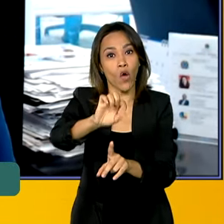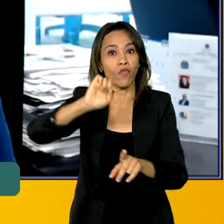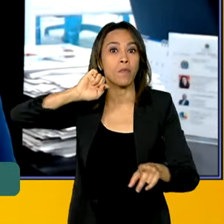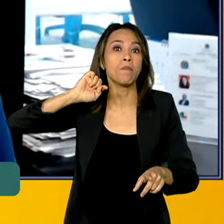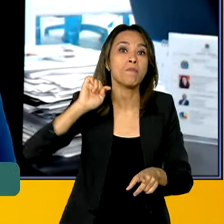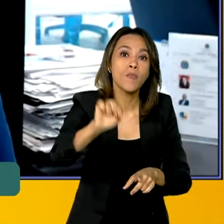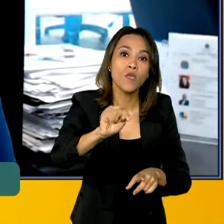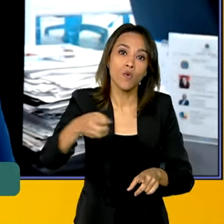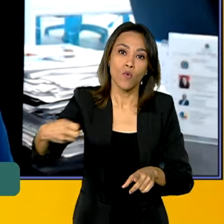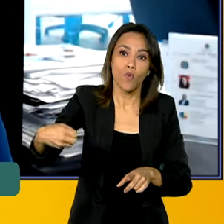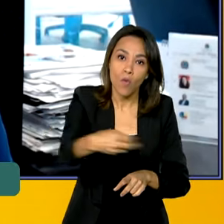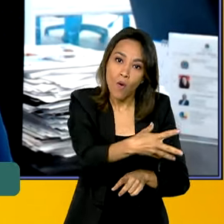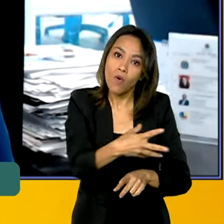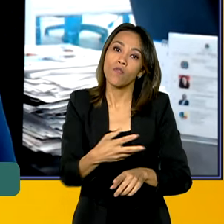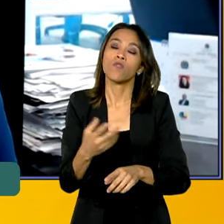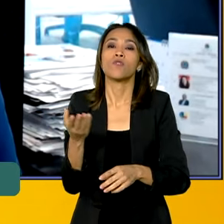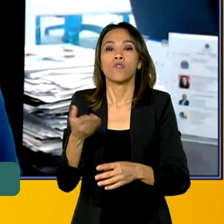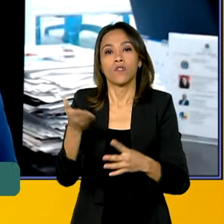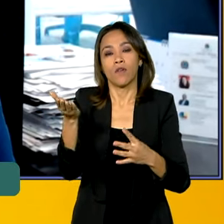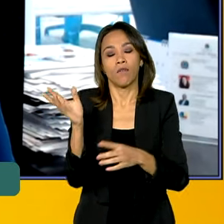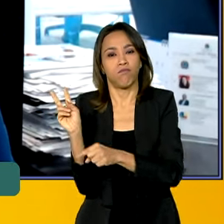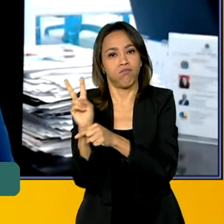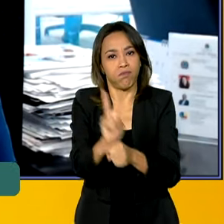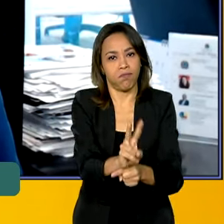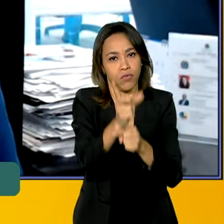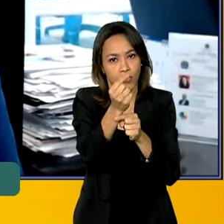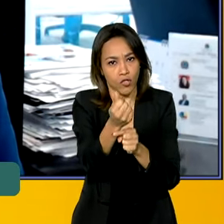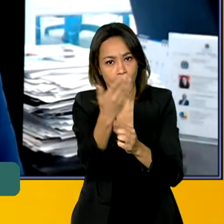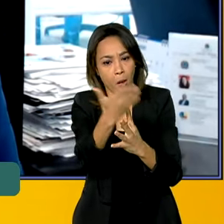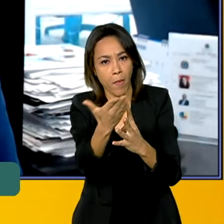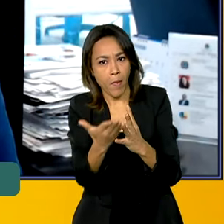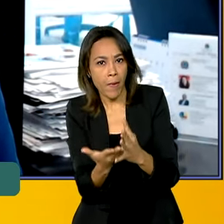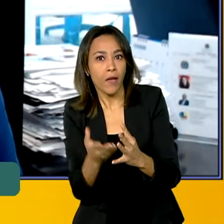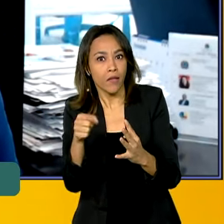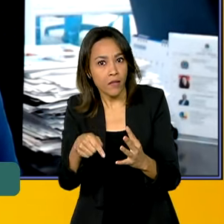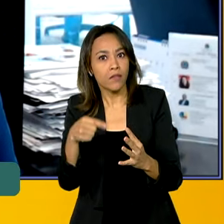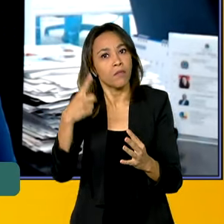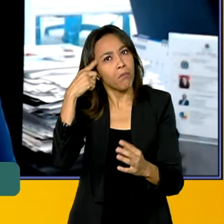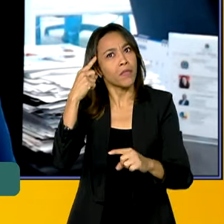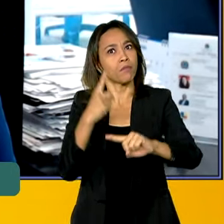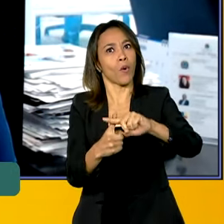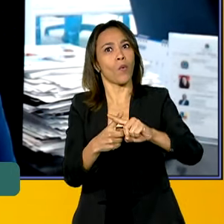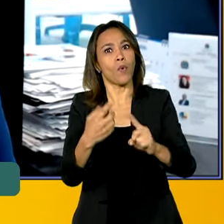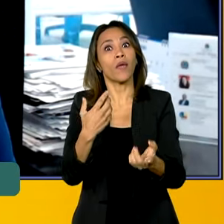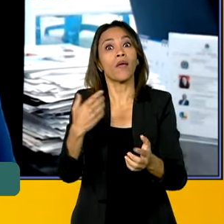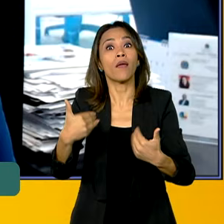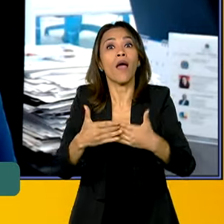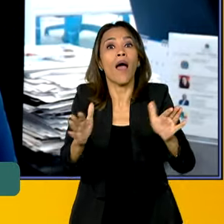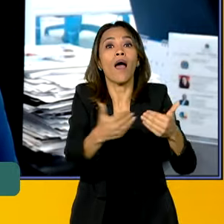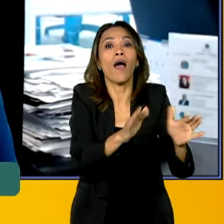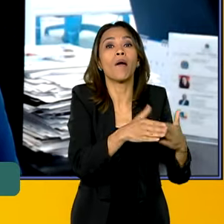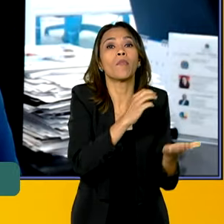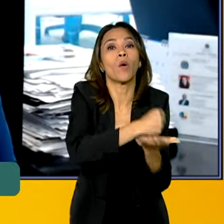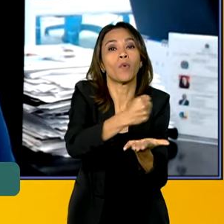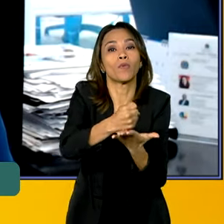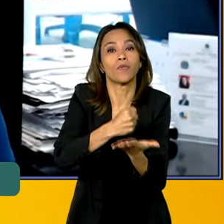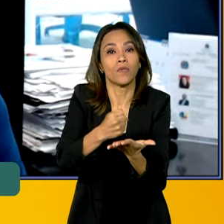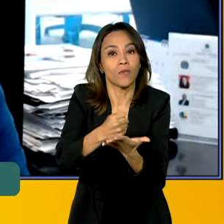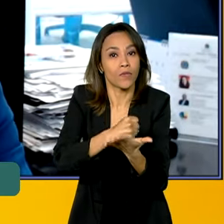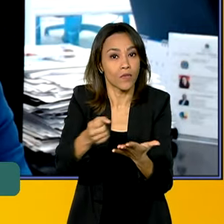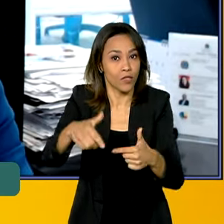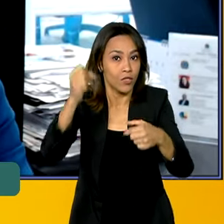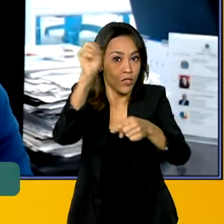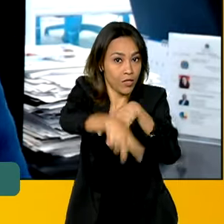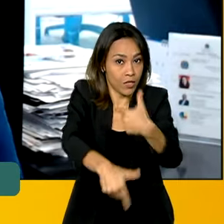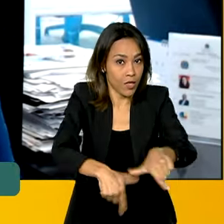só no ano de 2024. Então, a está muito otimista, com isso a gente gera emprego, gera renda e realiza o sonho da casa